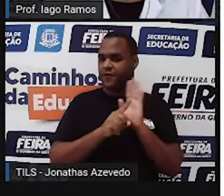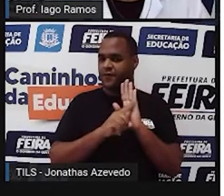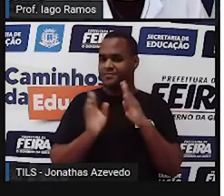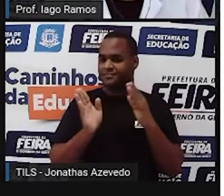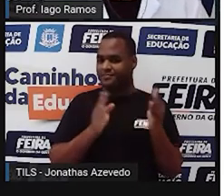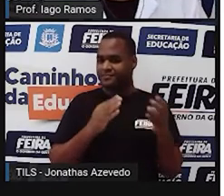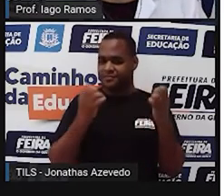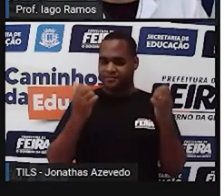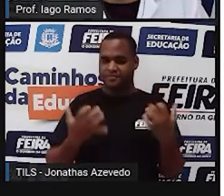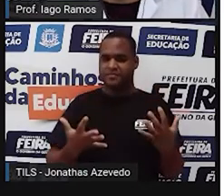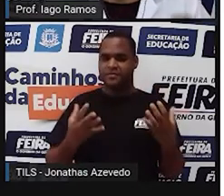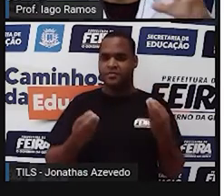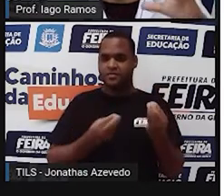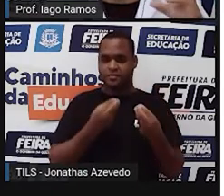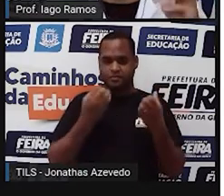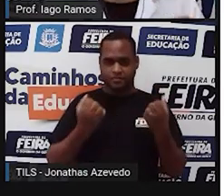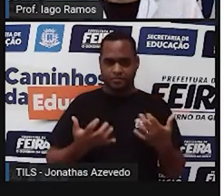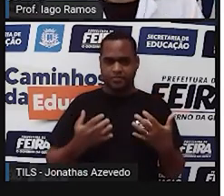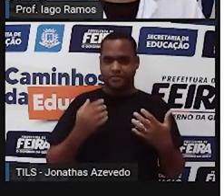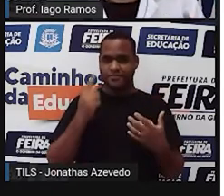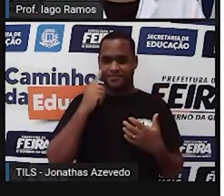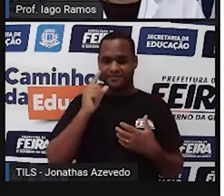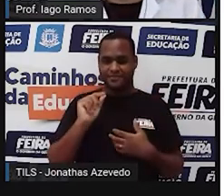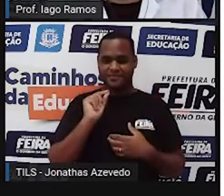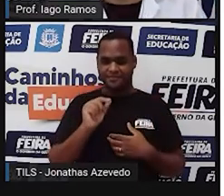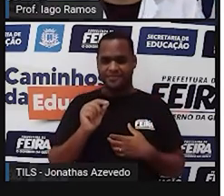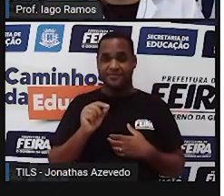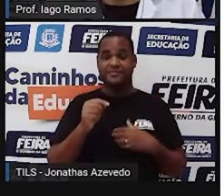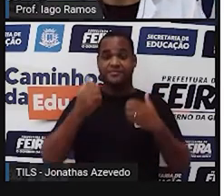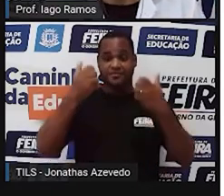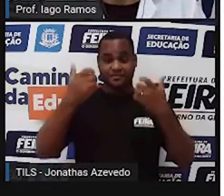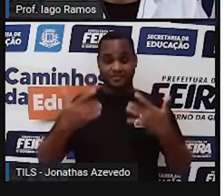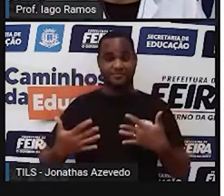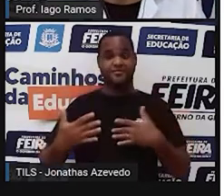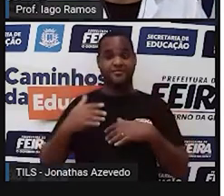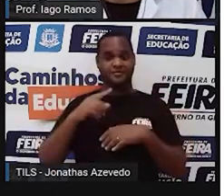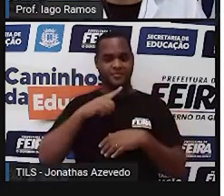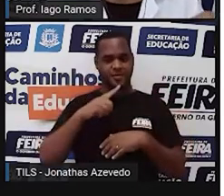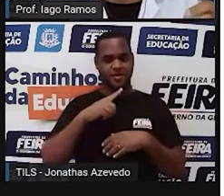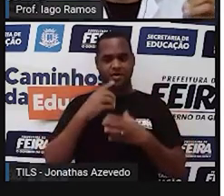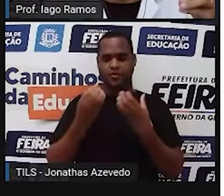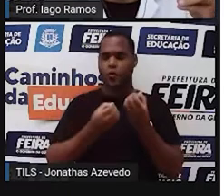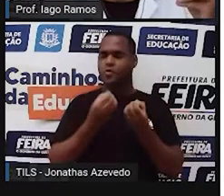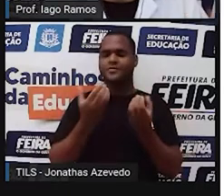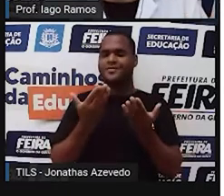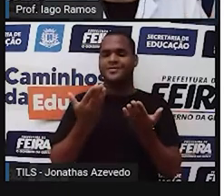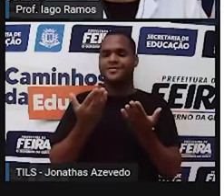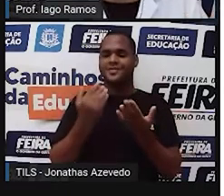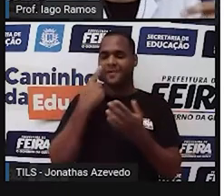videozinho, certo? Nesse videozinho vai ter uma explicação ali sobre como é